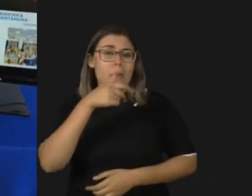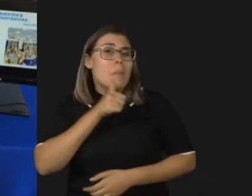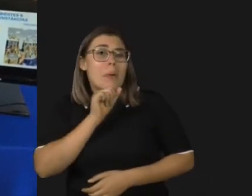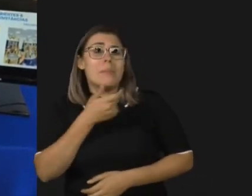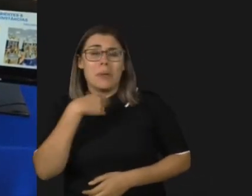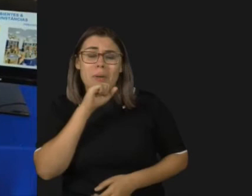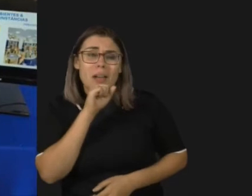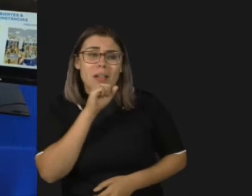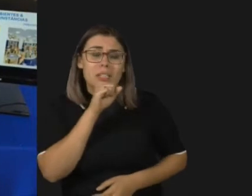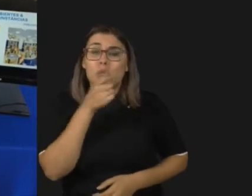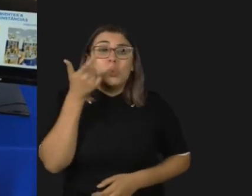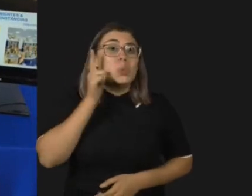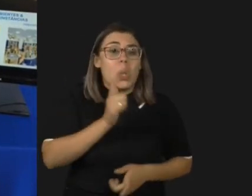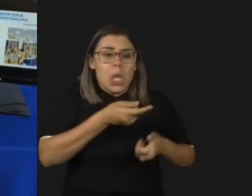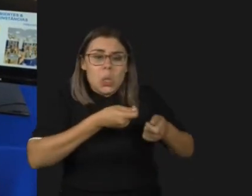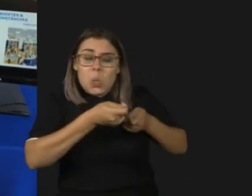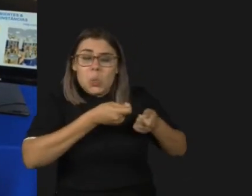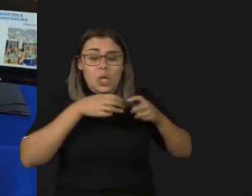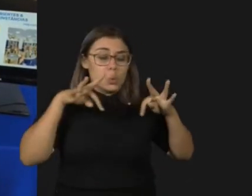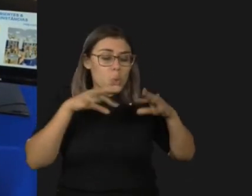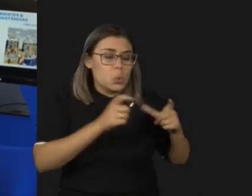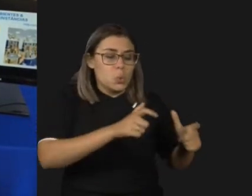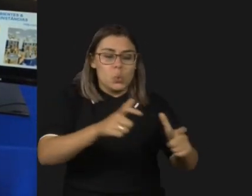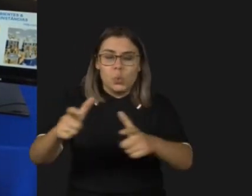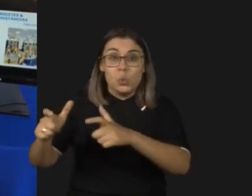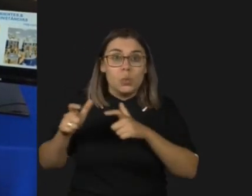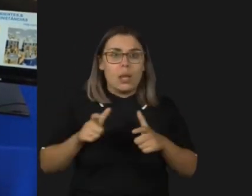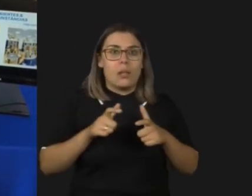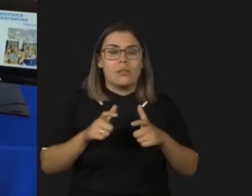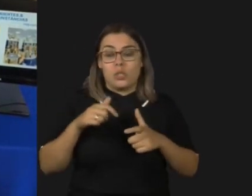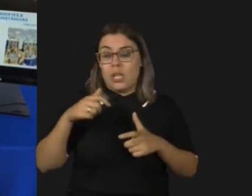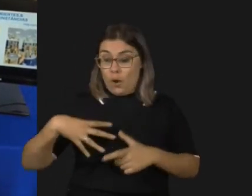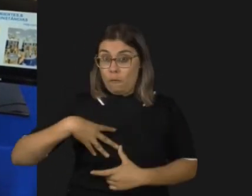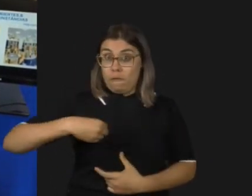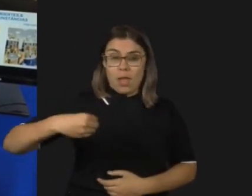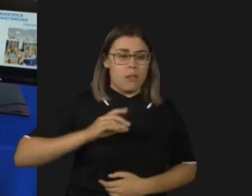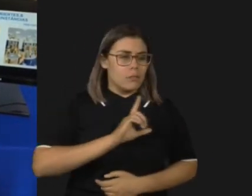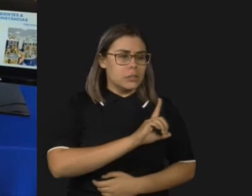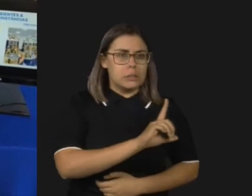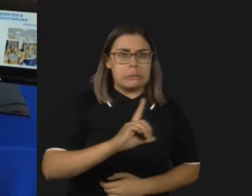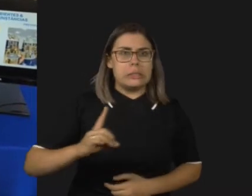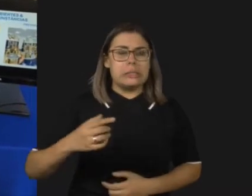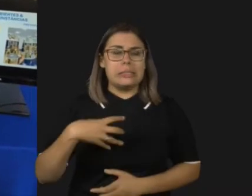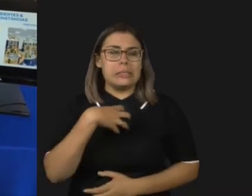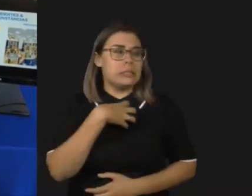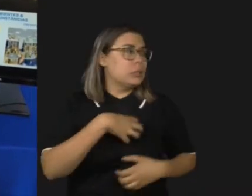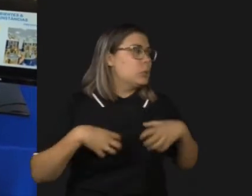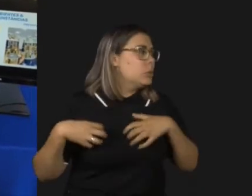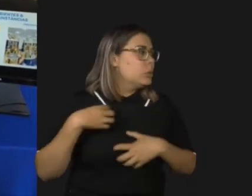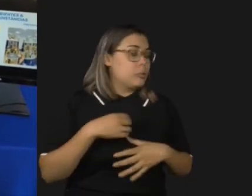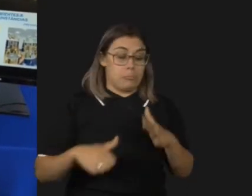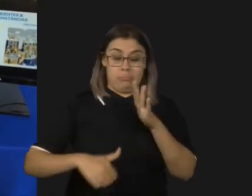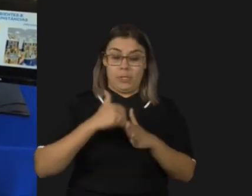conseguem controlar todos os ambientes pelos quais os filhos vão passar. E aqui nessa imagem, eu ilustrei bem. Na